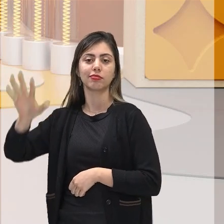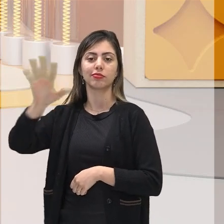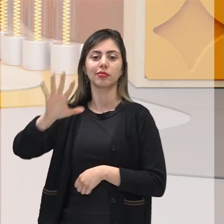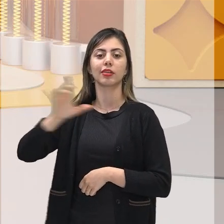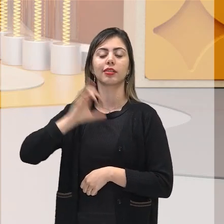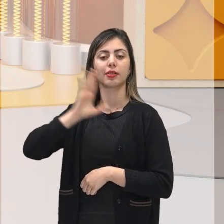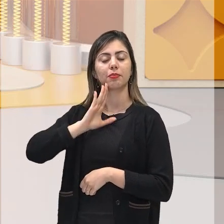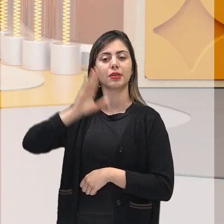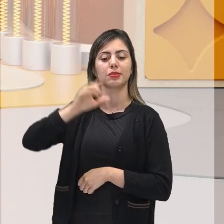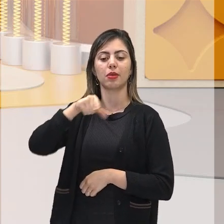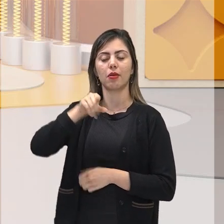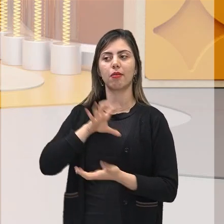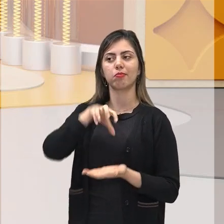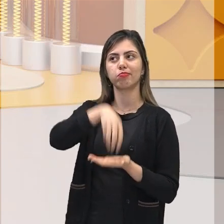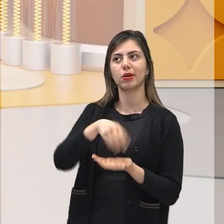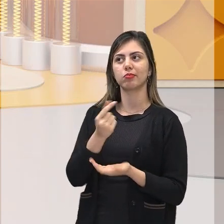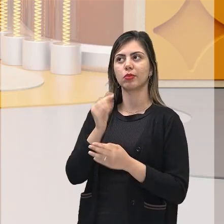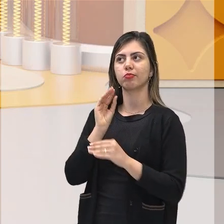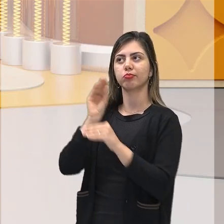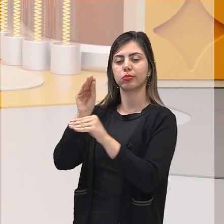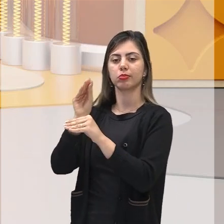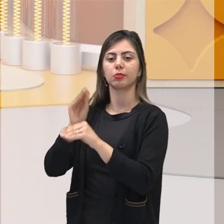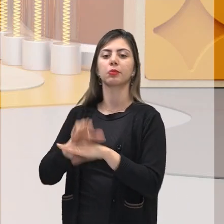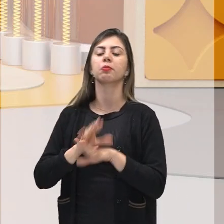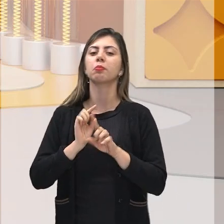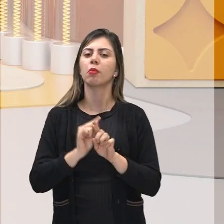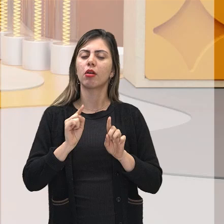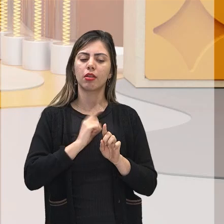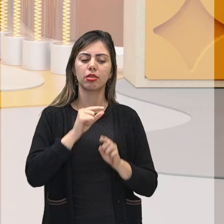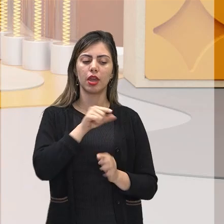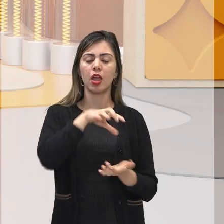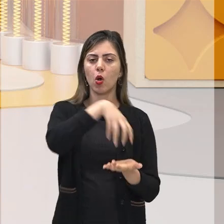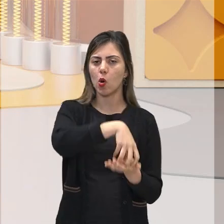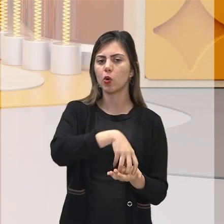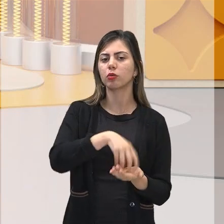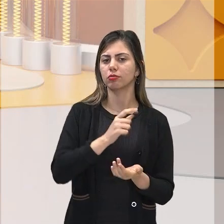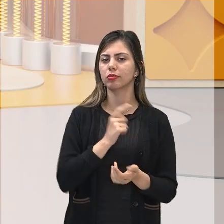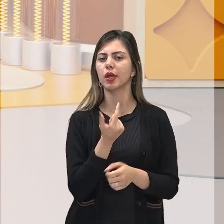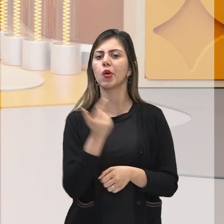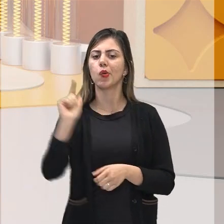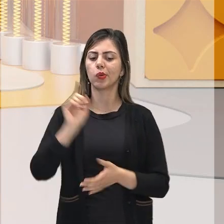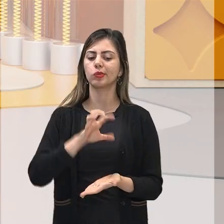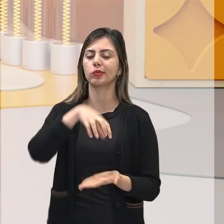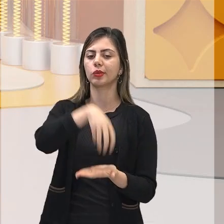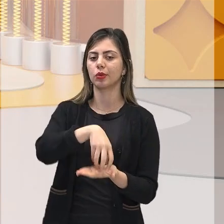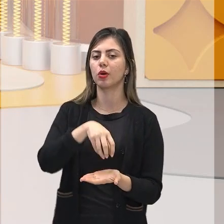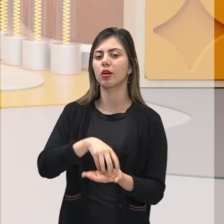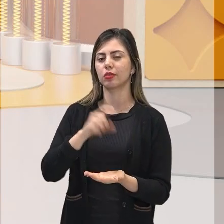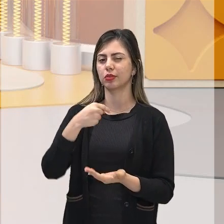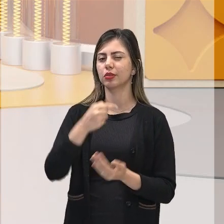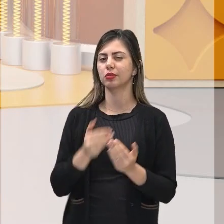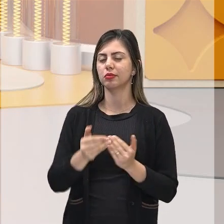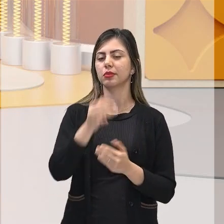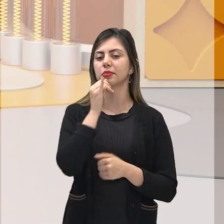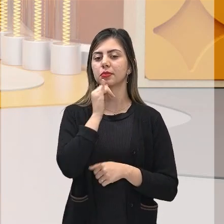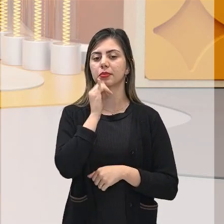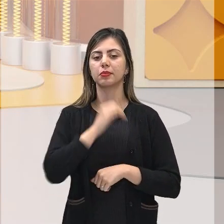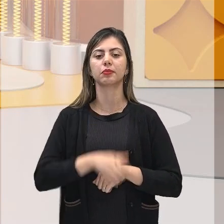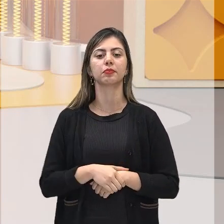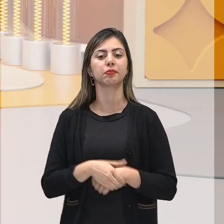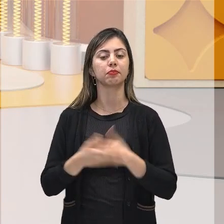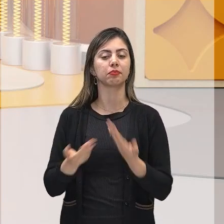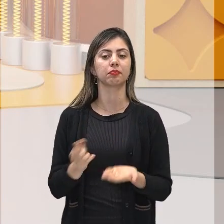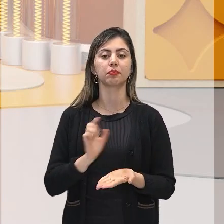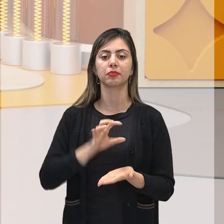Baobá investe. Mas, além da Fundação Baobá, também temos uma outra instituição que nós vamos citar como exemplo aí, que é o Fundo